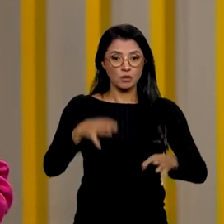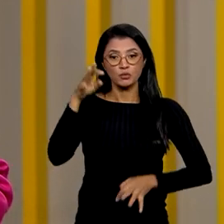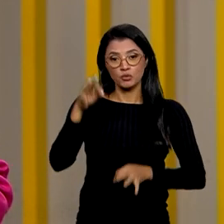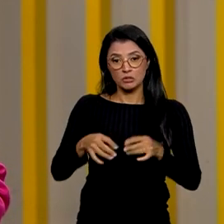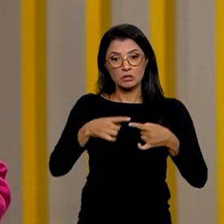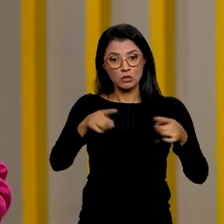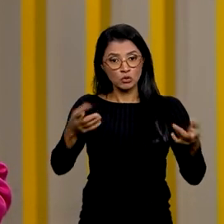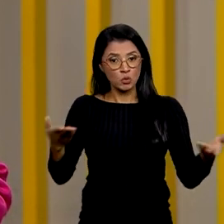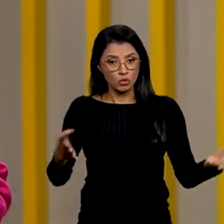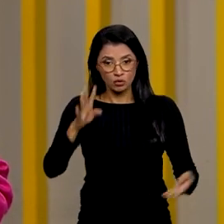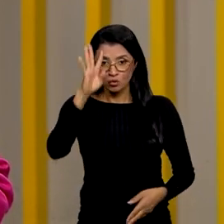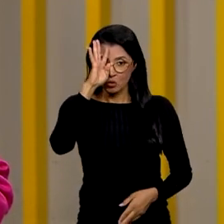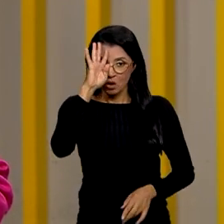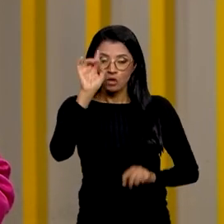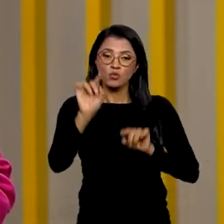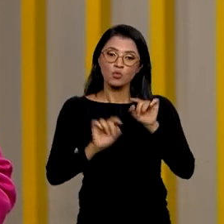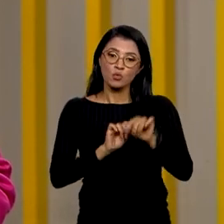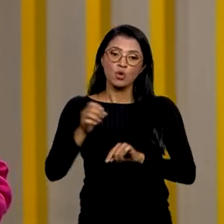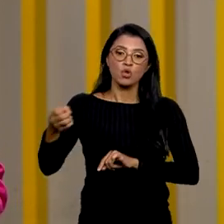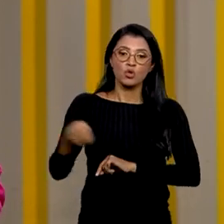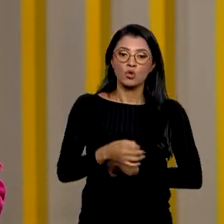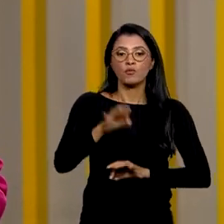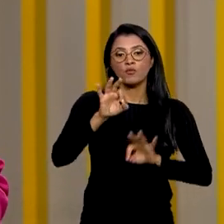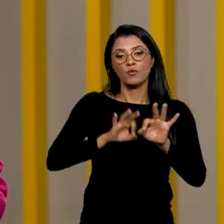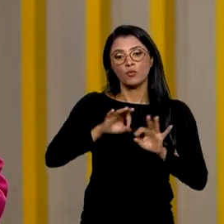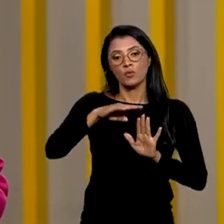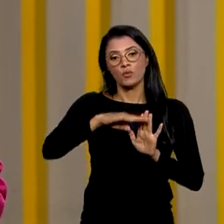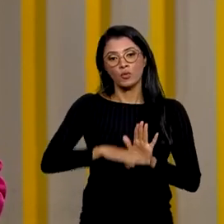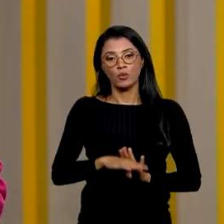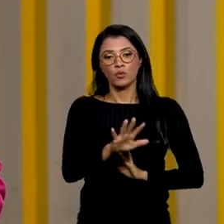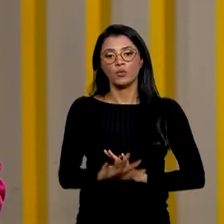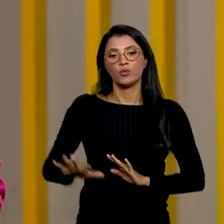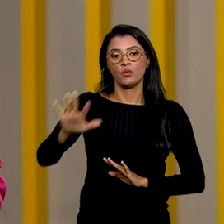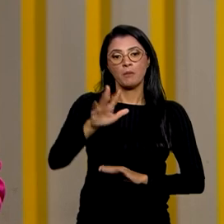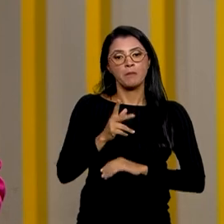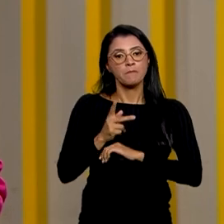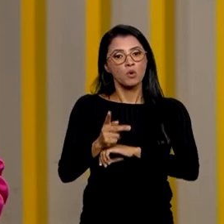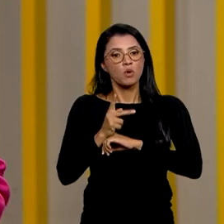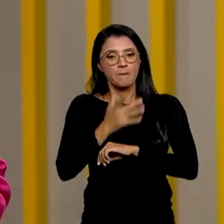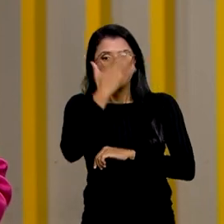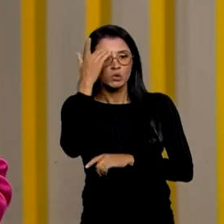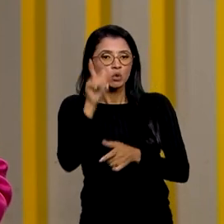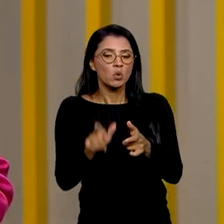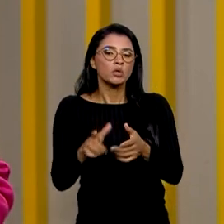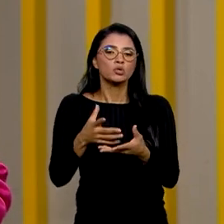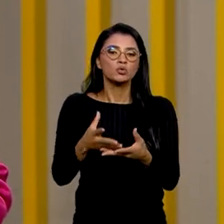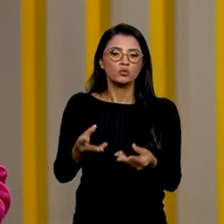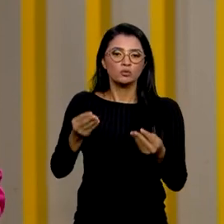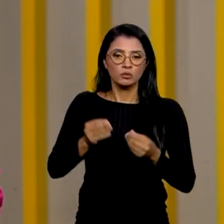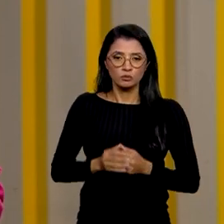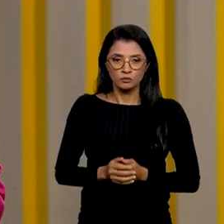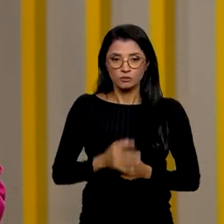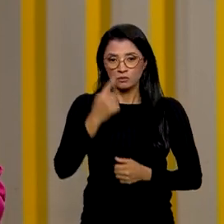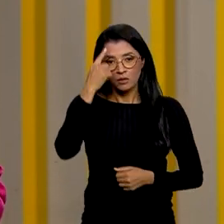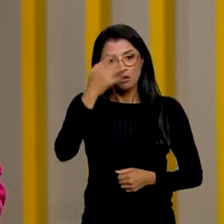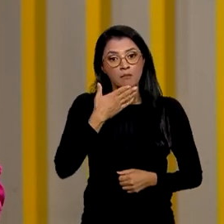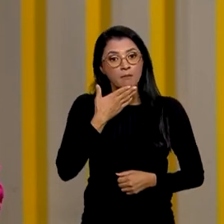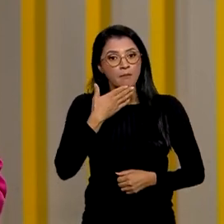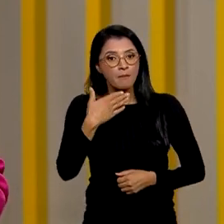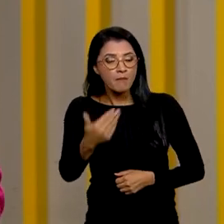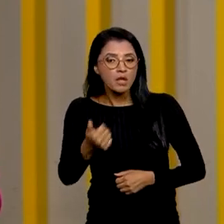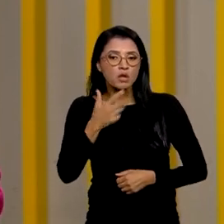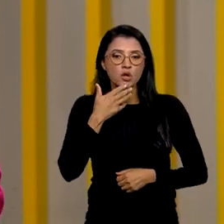lançou nesta quarta-feira um novo programa nacional para a busca de desaparecidos. A ideia é melhorar os